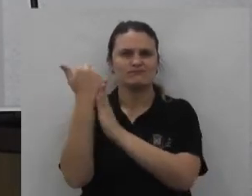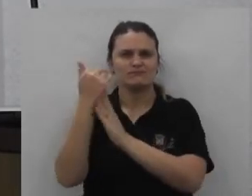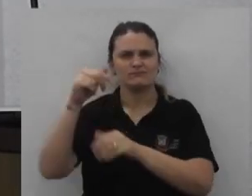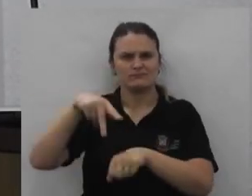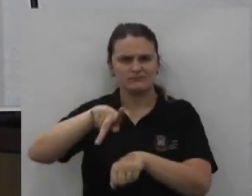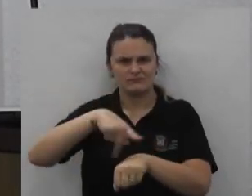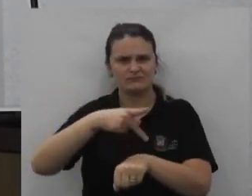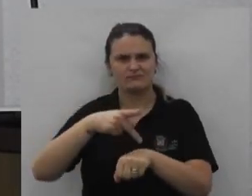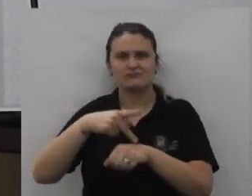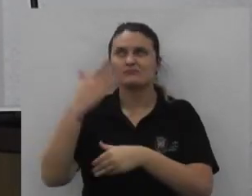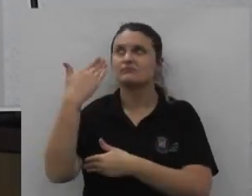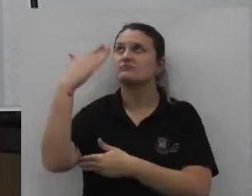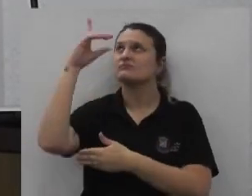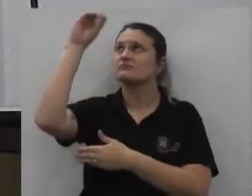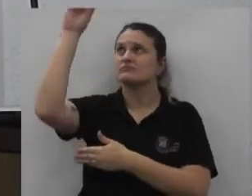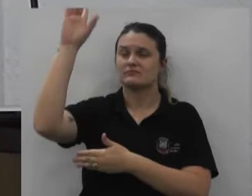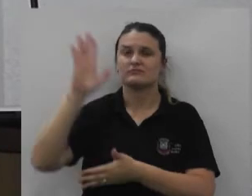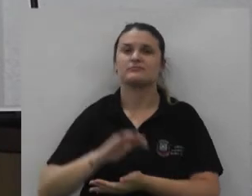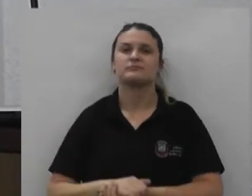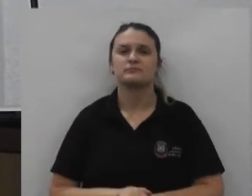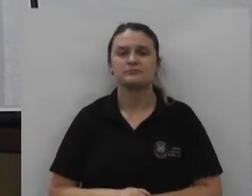graças a Deus